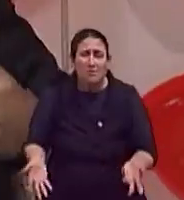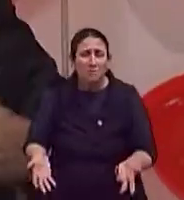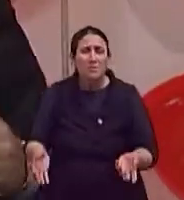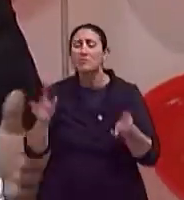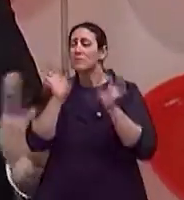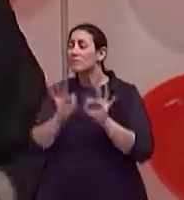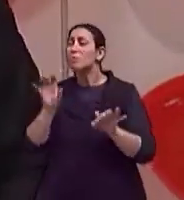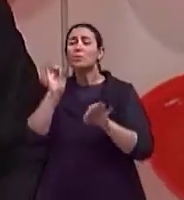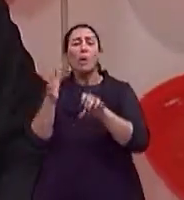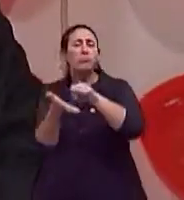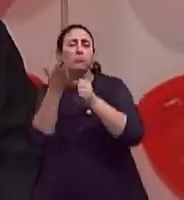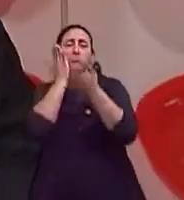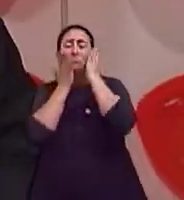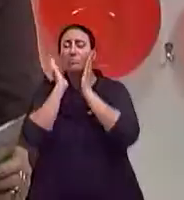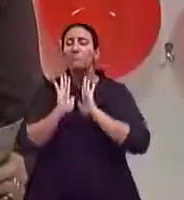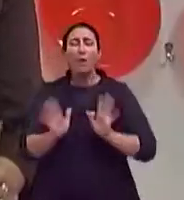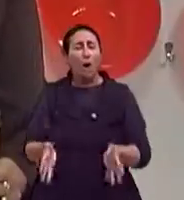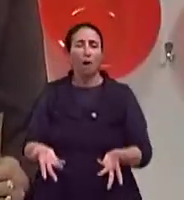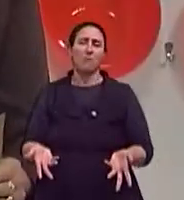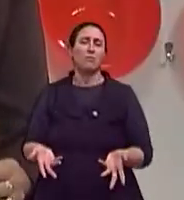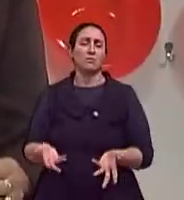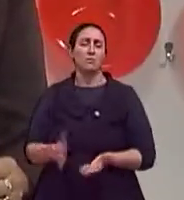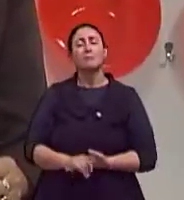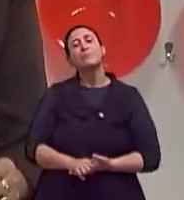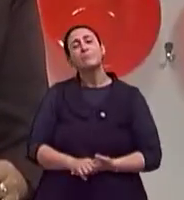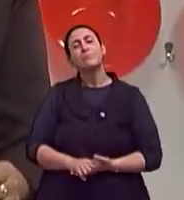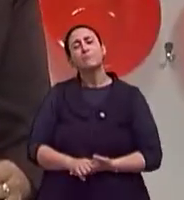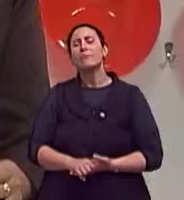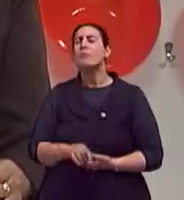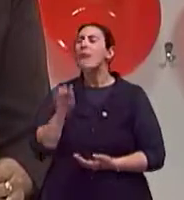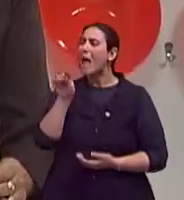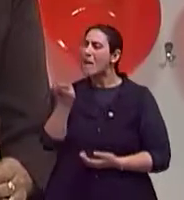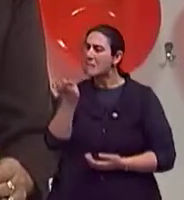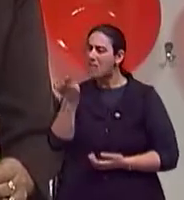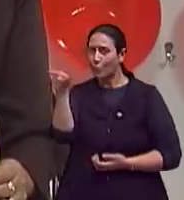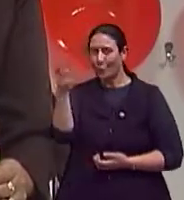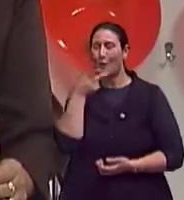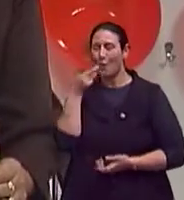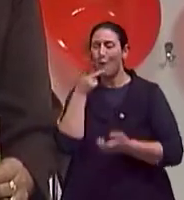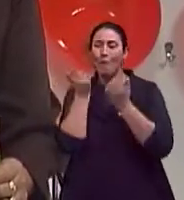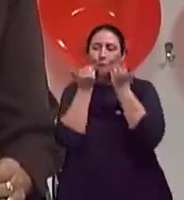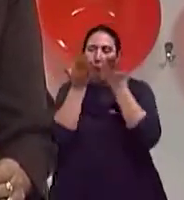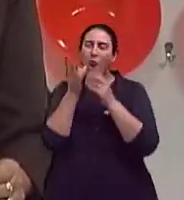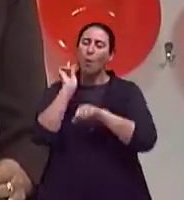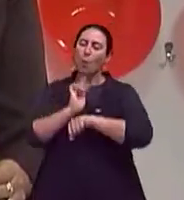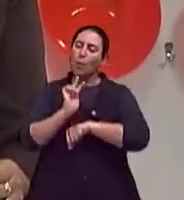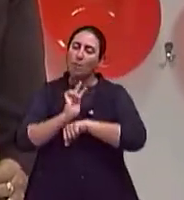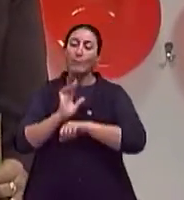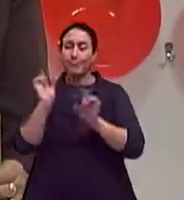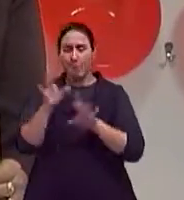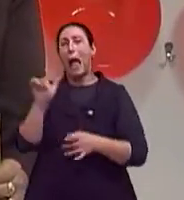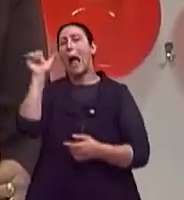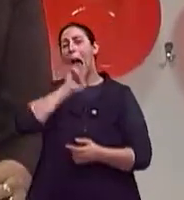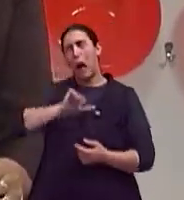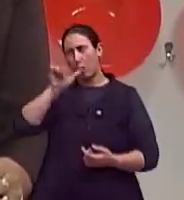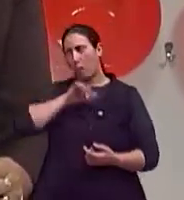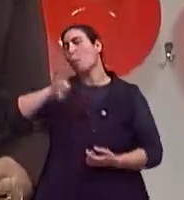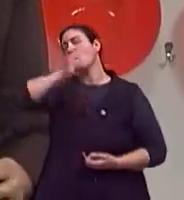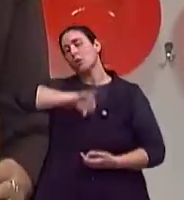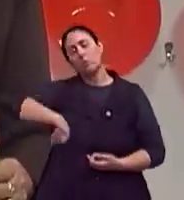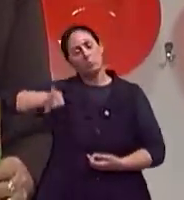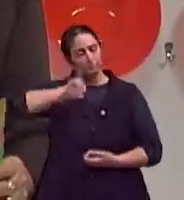no dia a dia da nossa vida. Claro. E essa hidratação externa, doutor, tomar água já ficou claro,